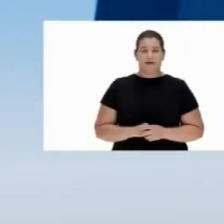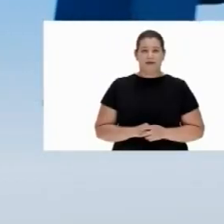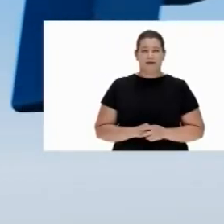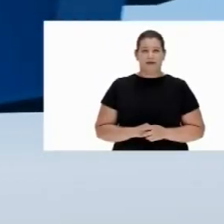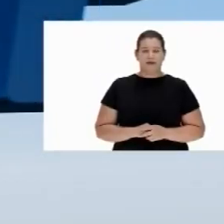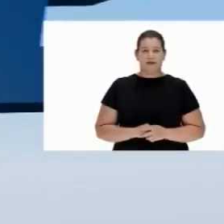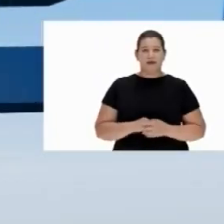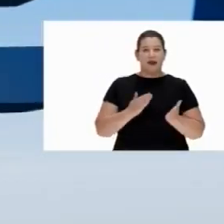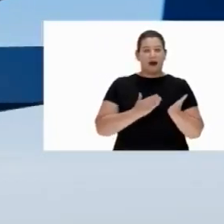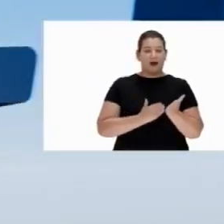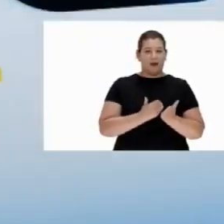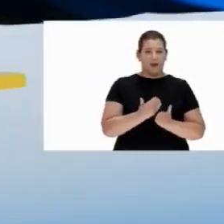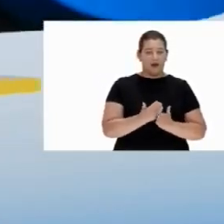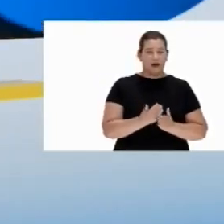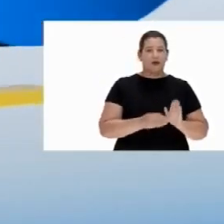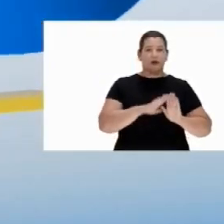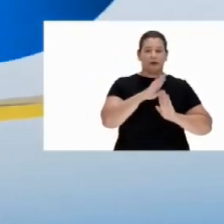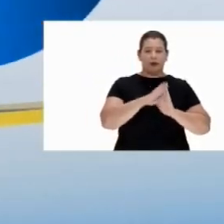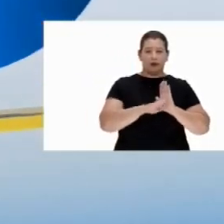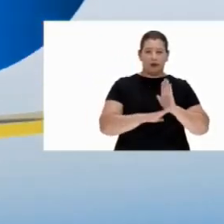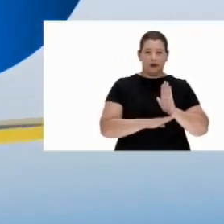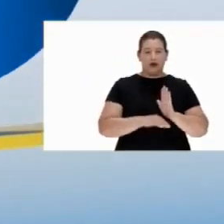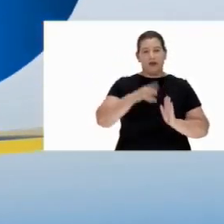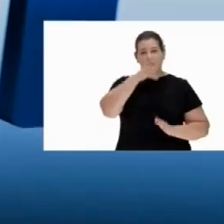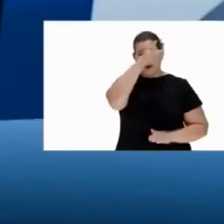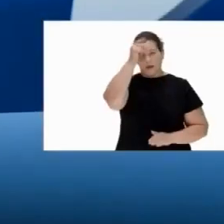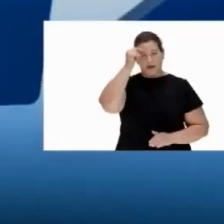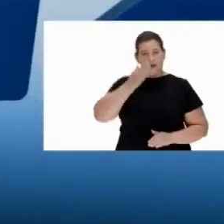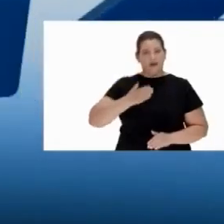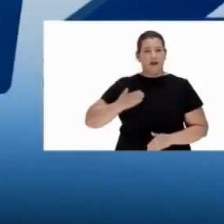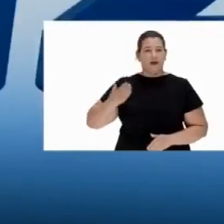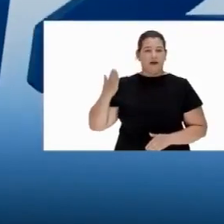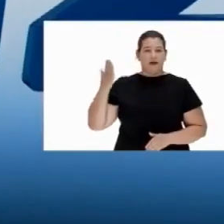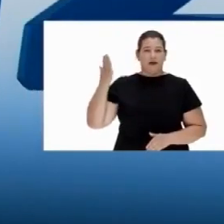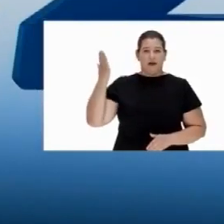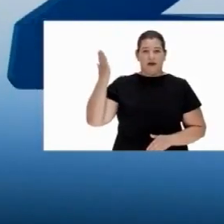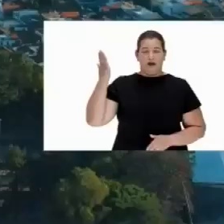Está começando o programa Prefeito Zago